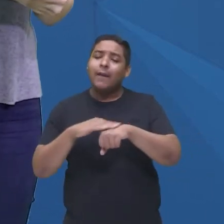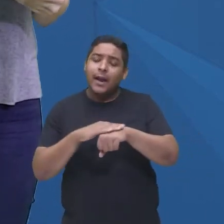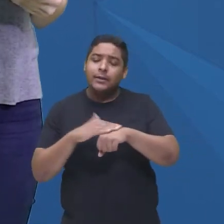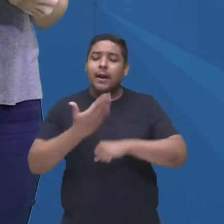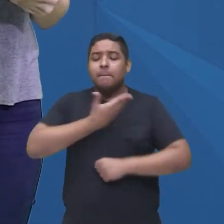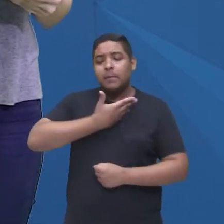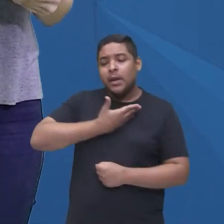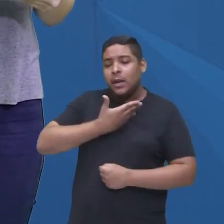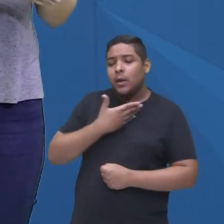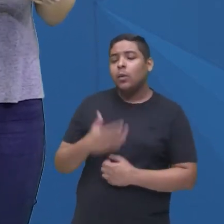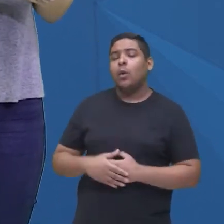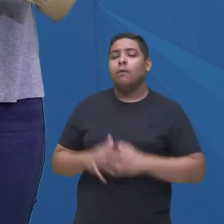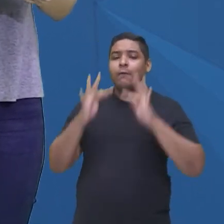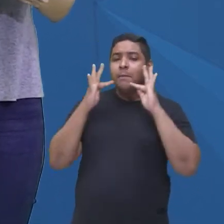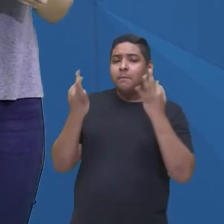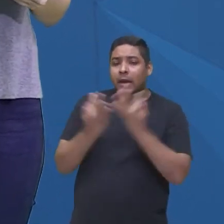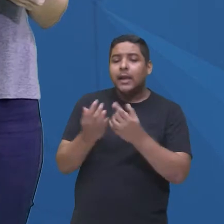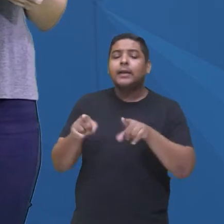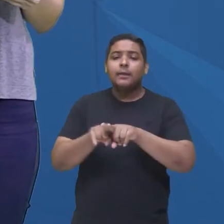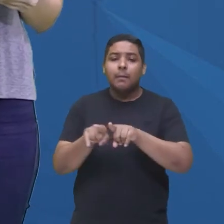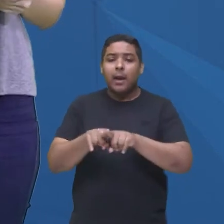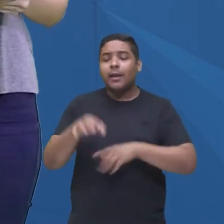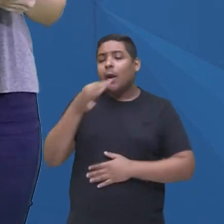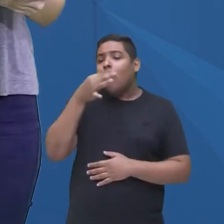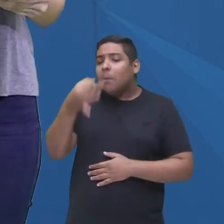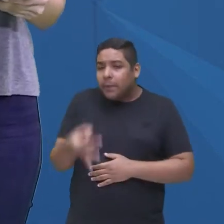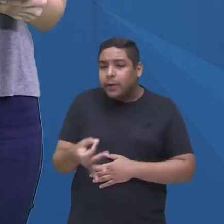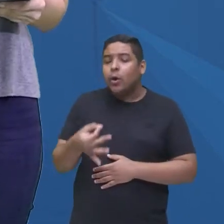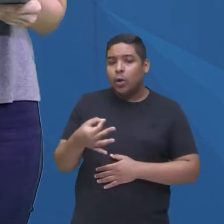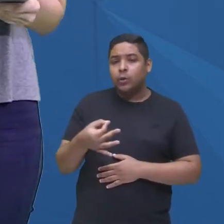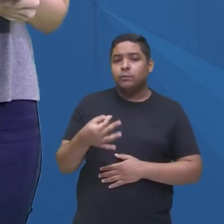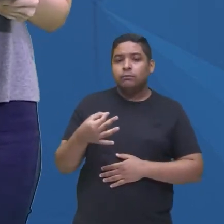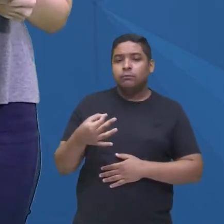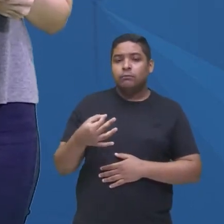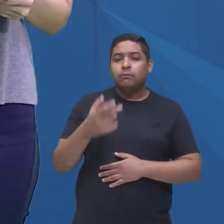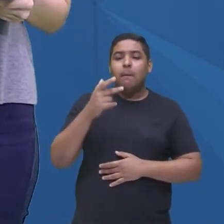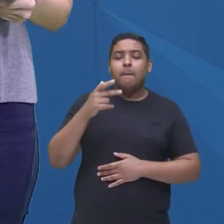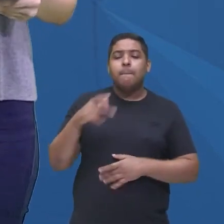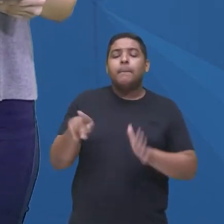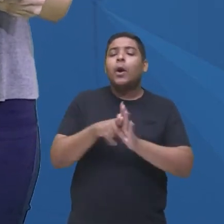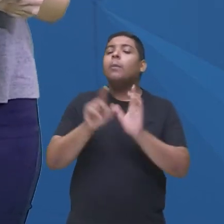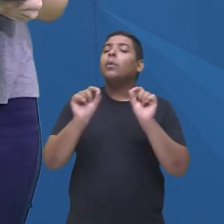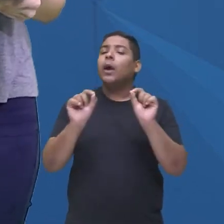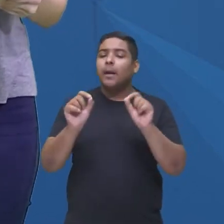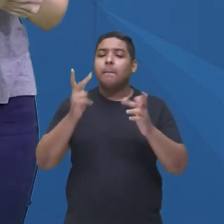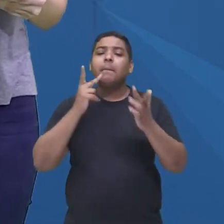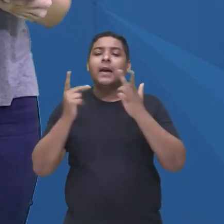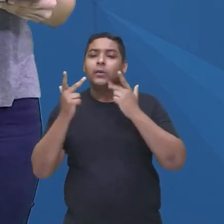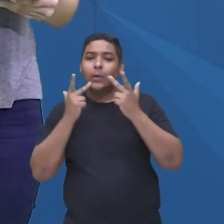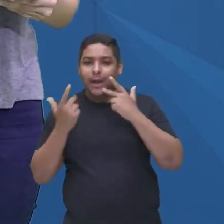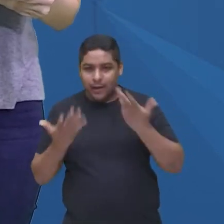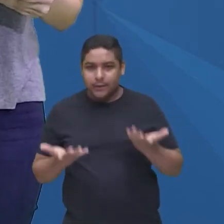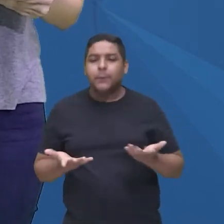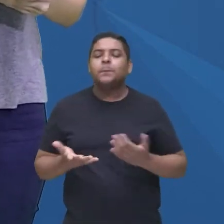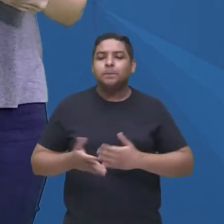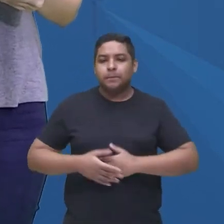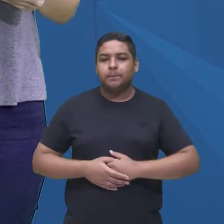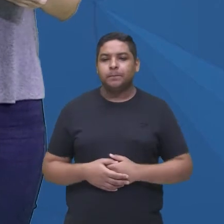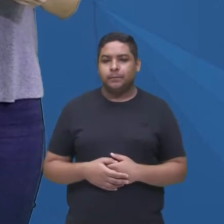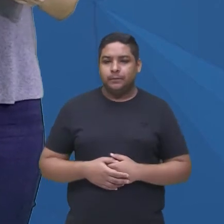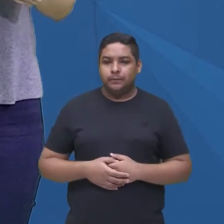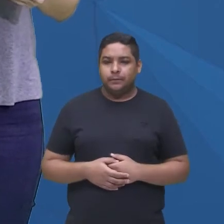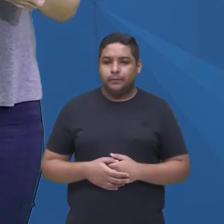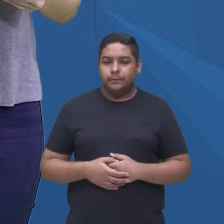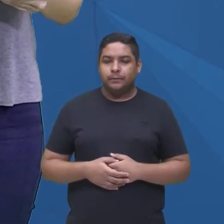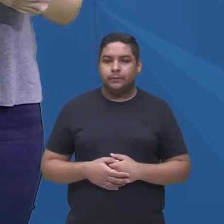nossas opiniões, né, em relação aos personagens. E existe série também, eu não coloquei como opção, mas vale a pena comentar,